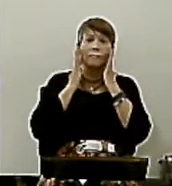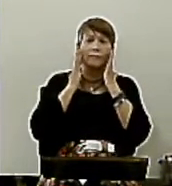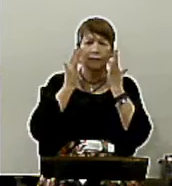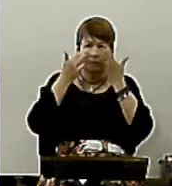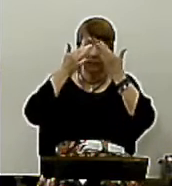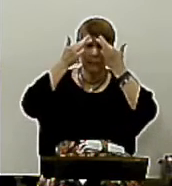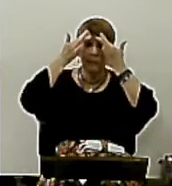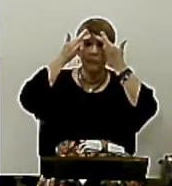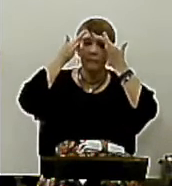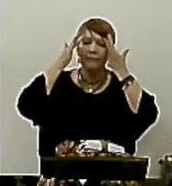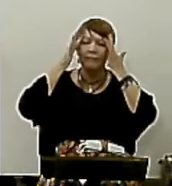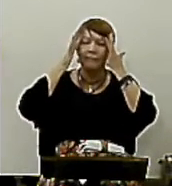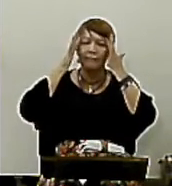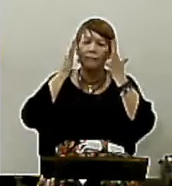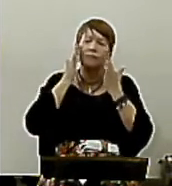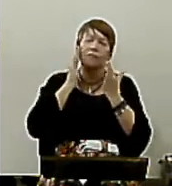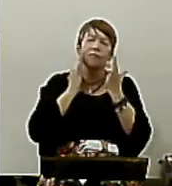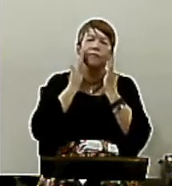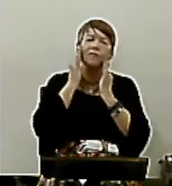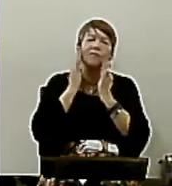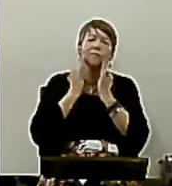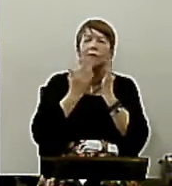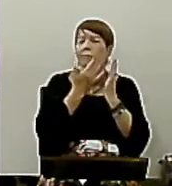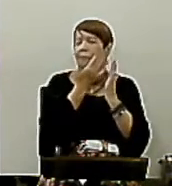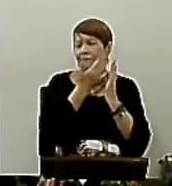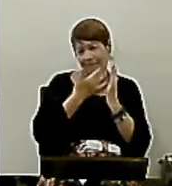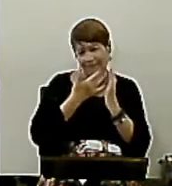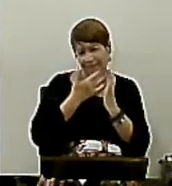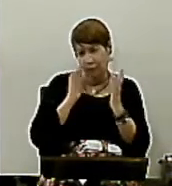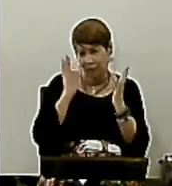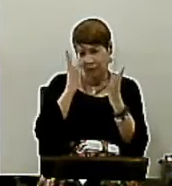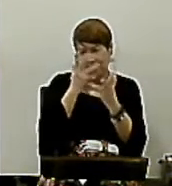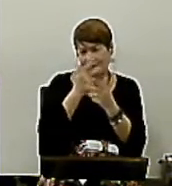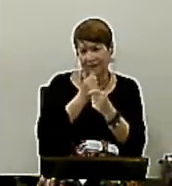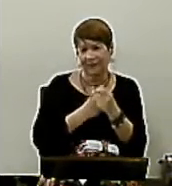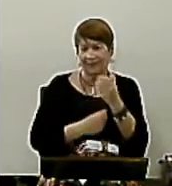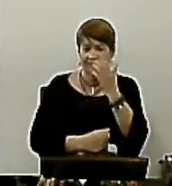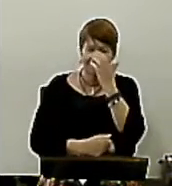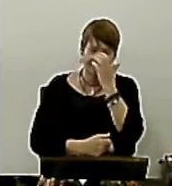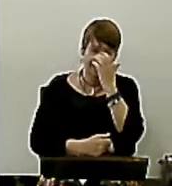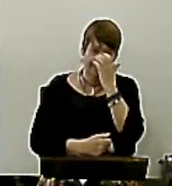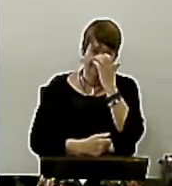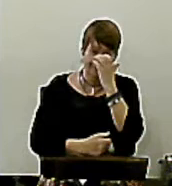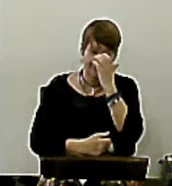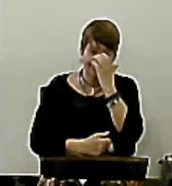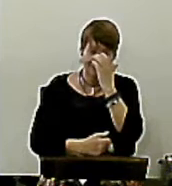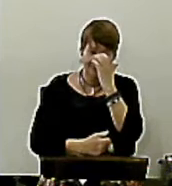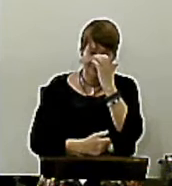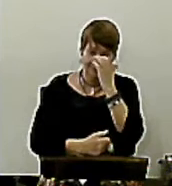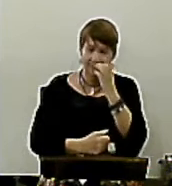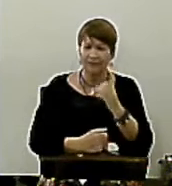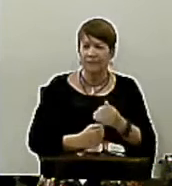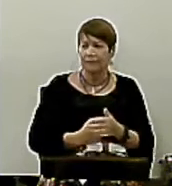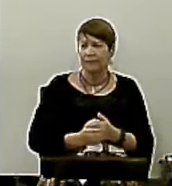Renil é aquele produto que você paga Passa para diminuir as rugas